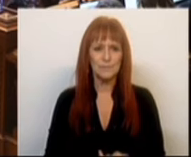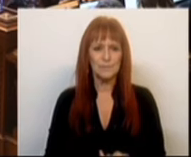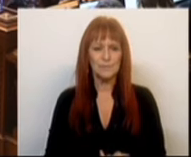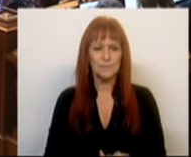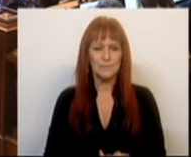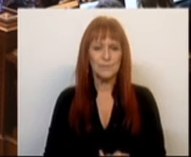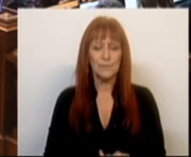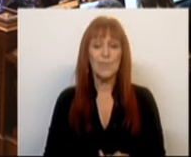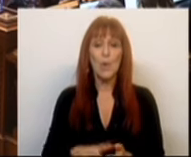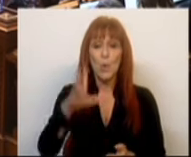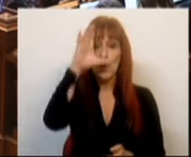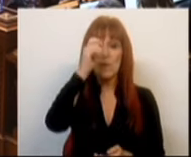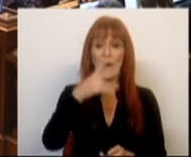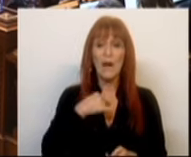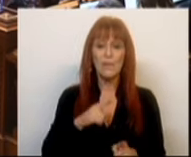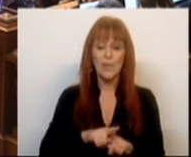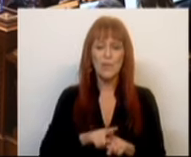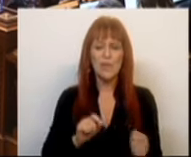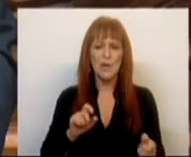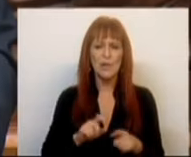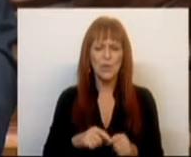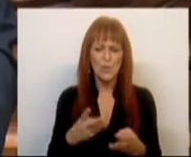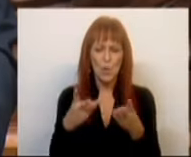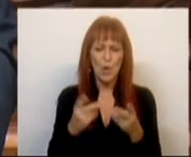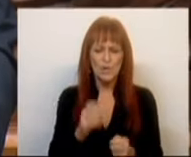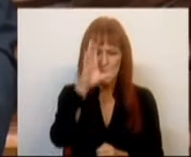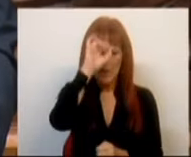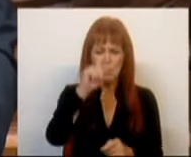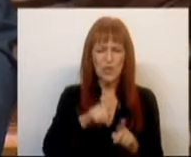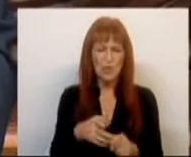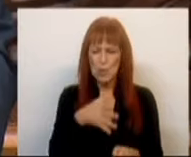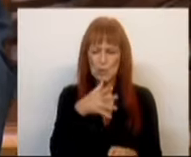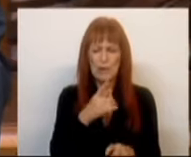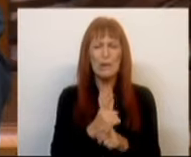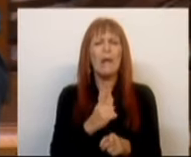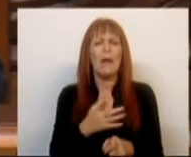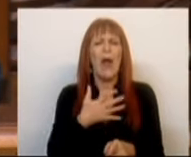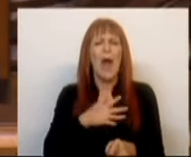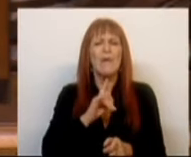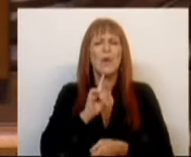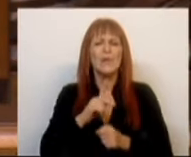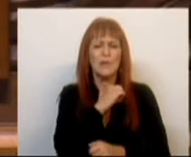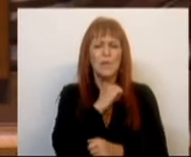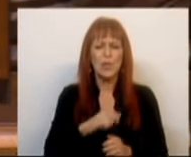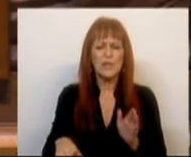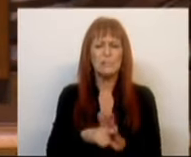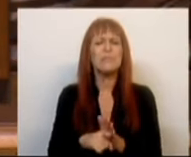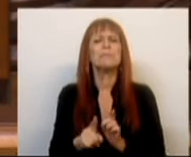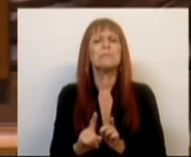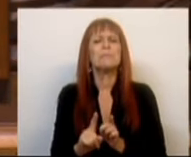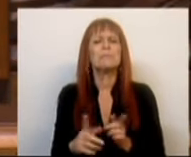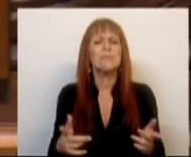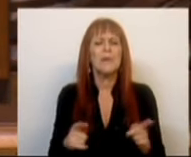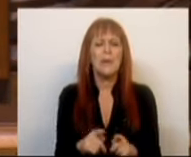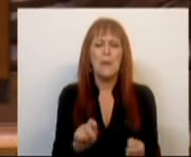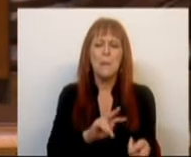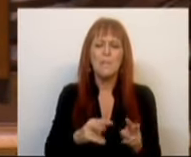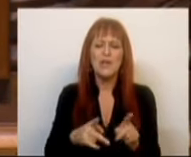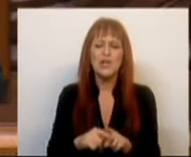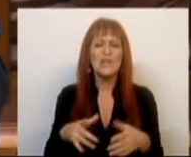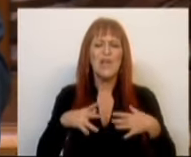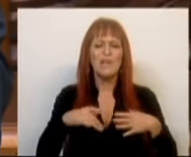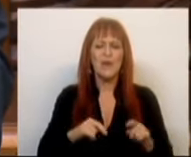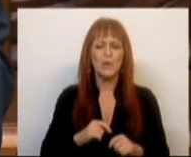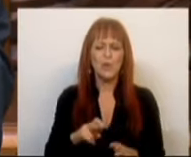O Governo quer escapar ao debate do Orçamento do Estado sem explicar o que pretende fazer com a autorização legislativa para mexer nas férias,